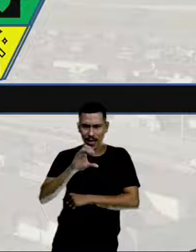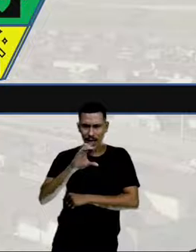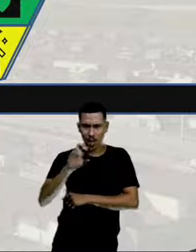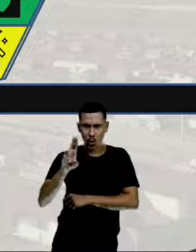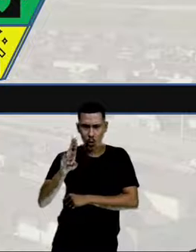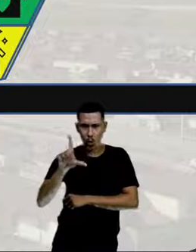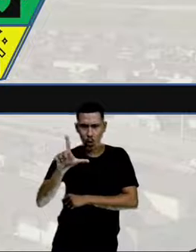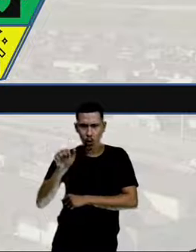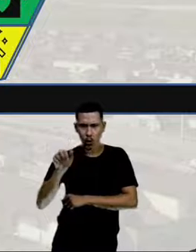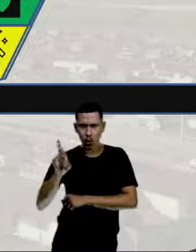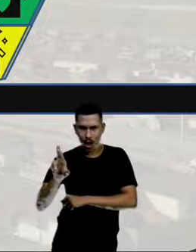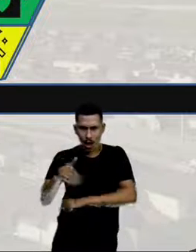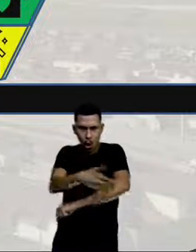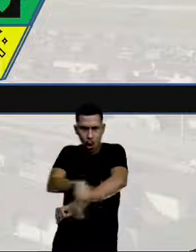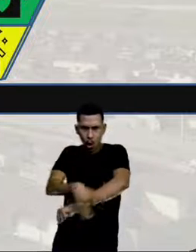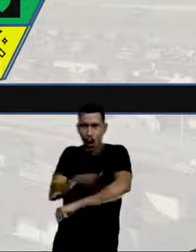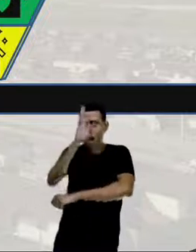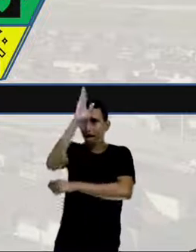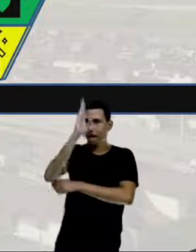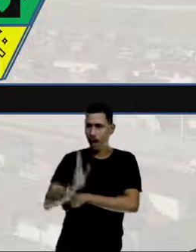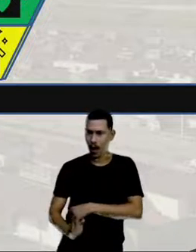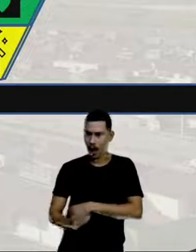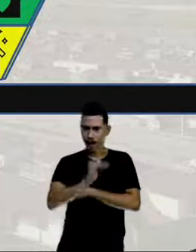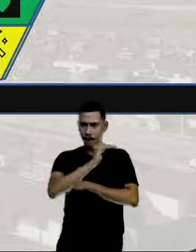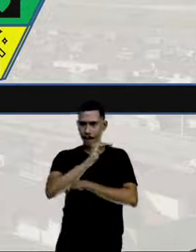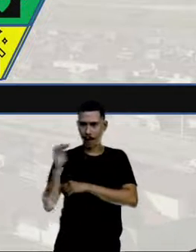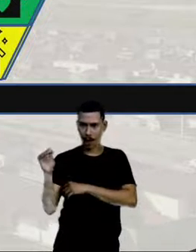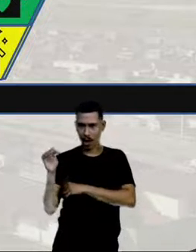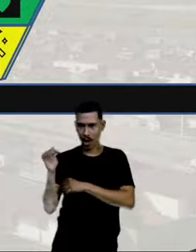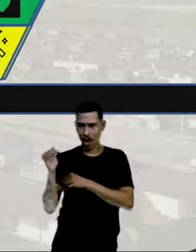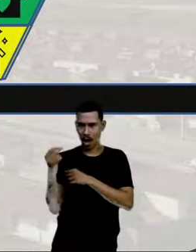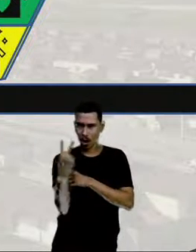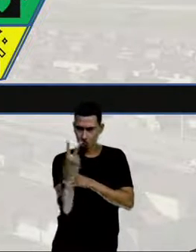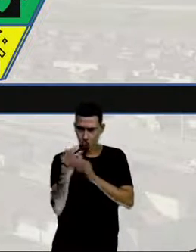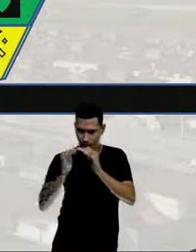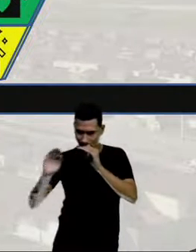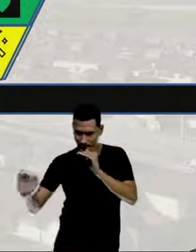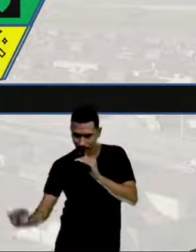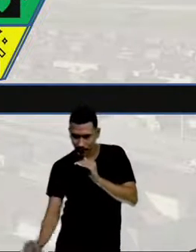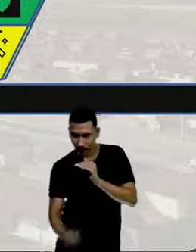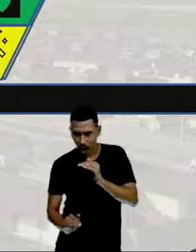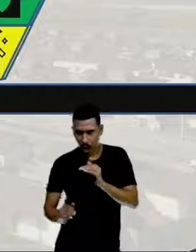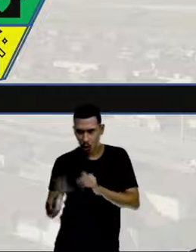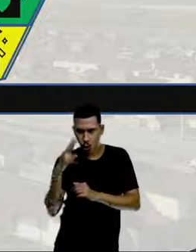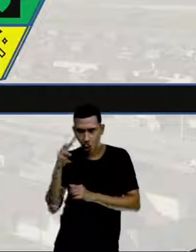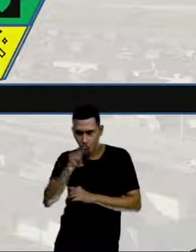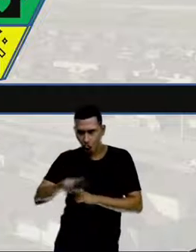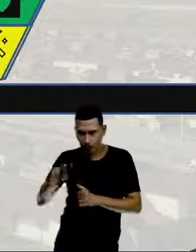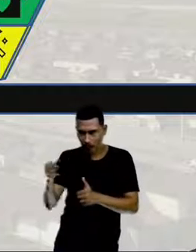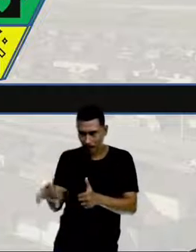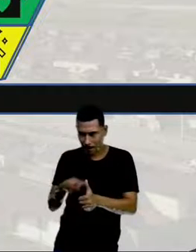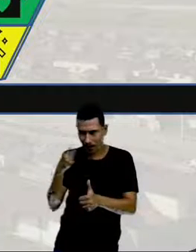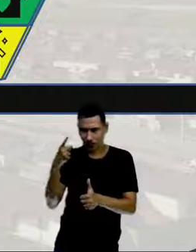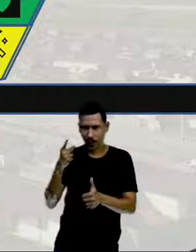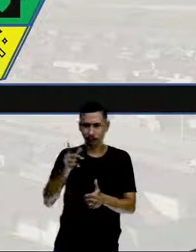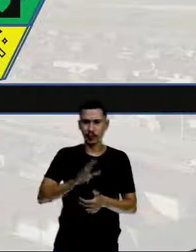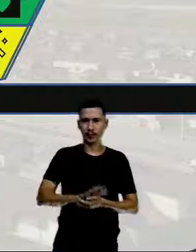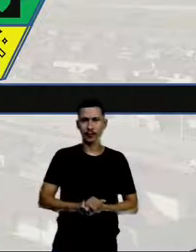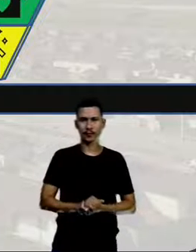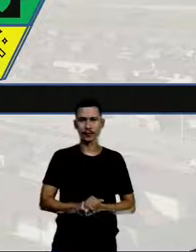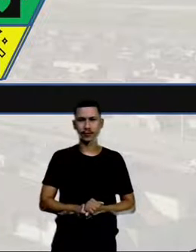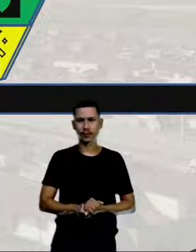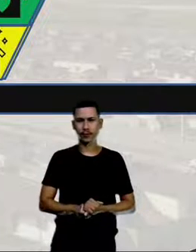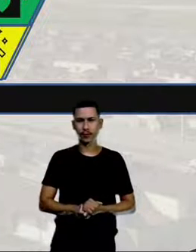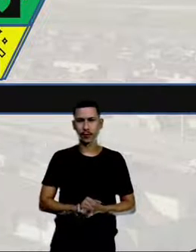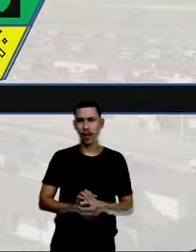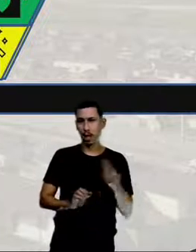Então, essa rua é perpendicular a essas duas daqui. Duas principais, a gente pode chamar assim. E